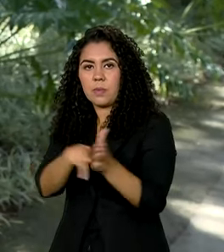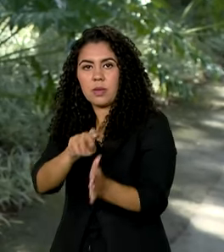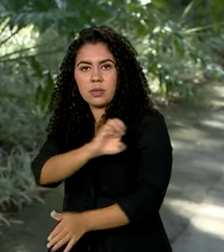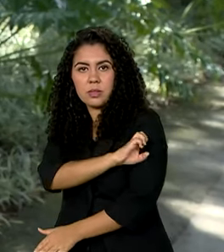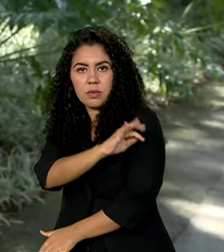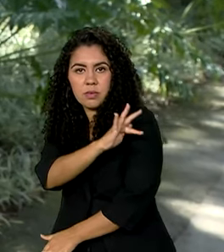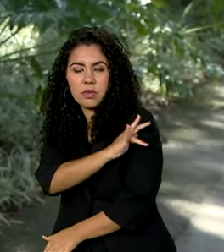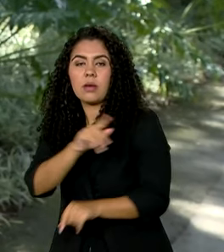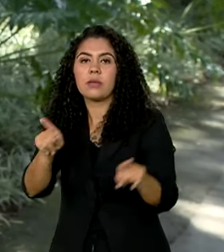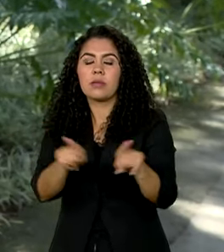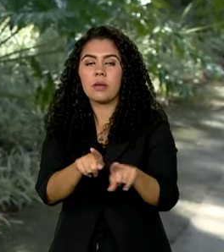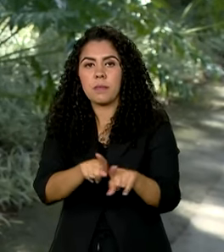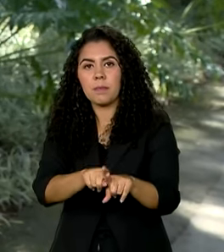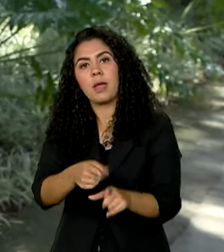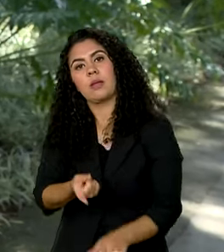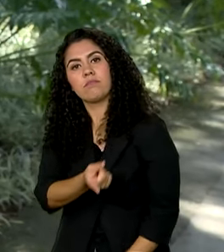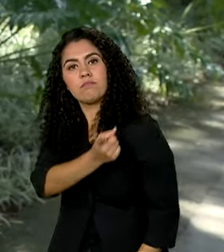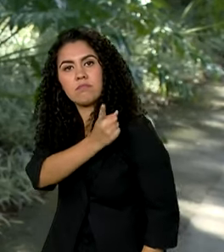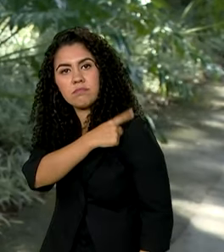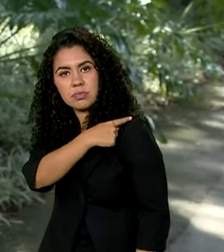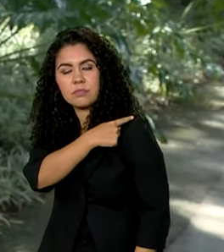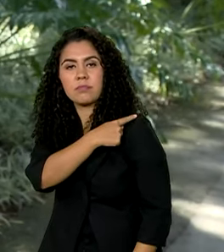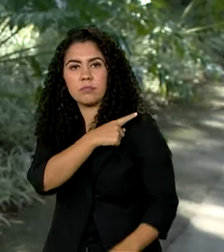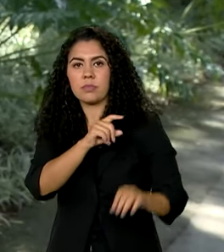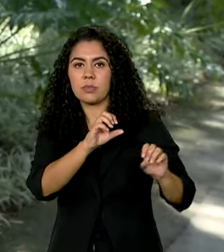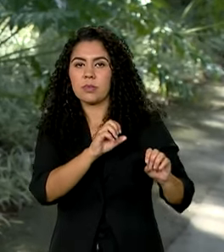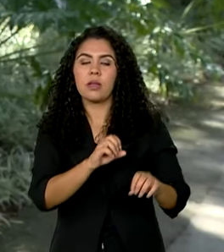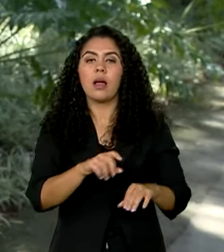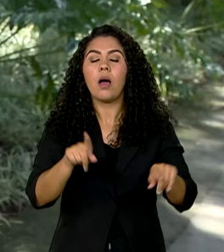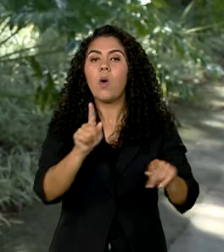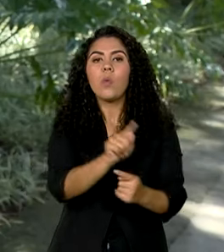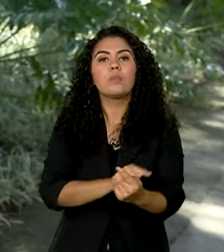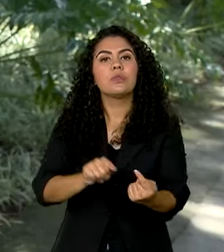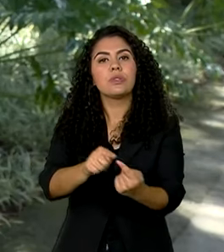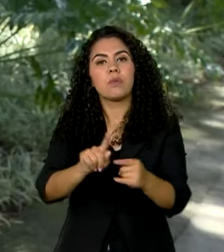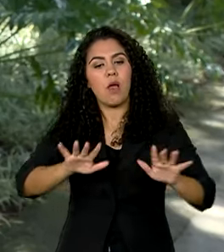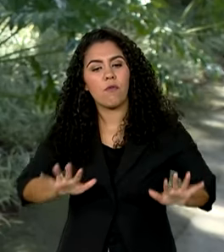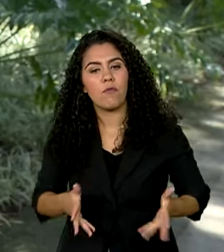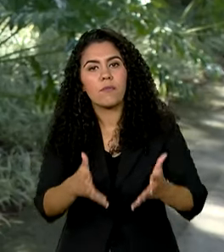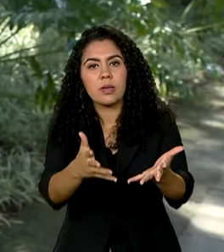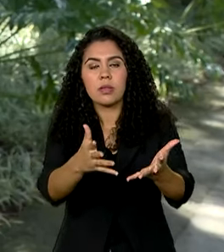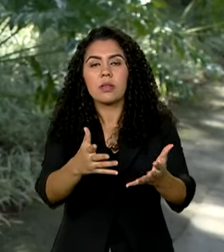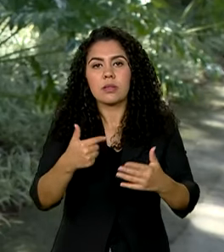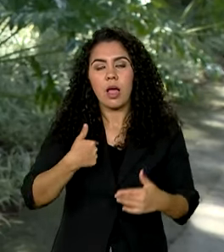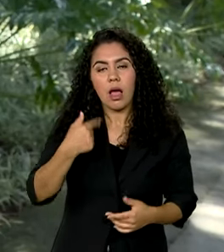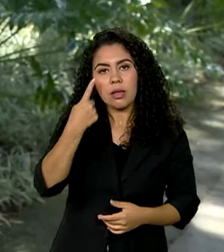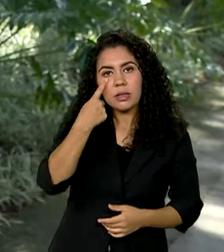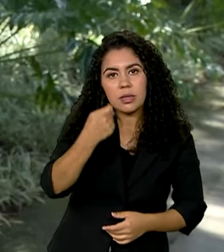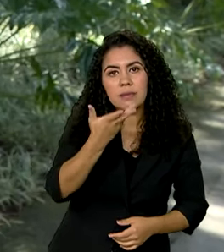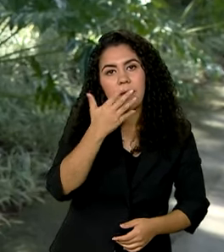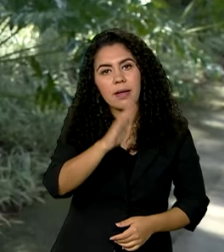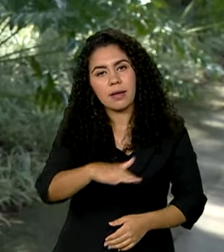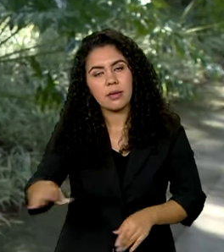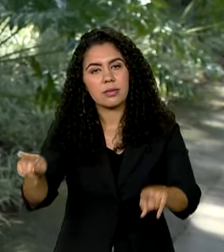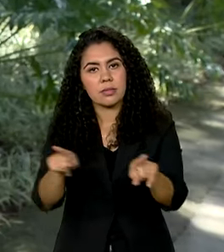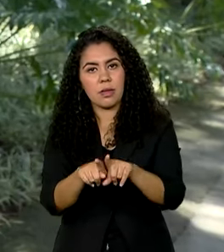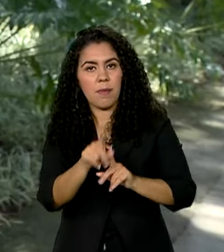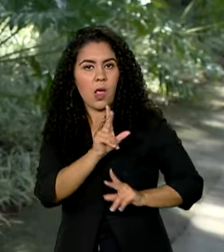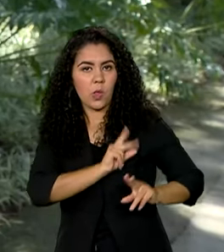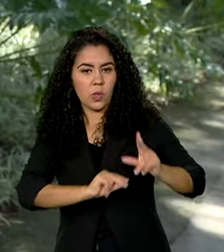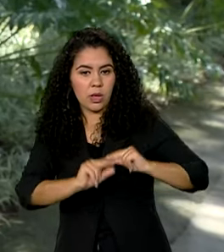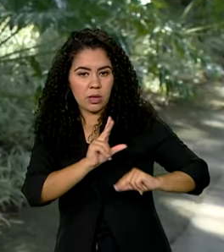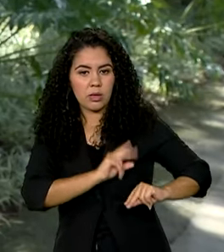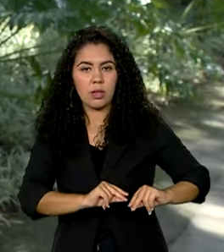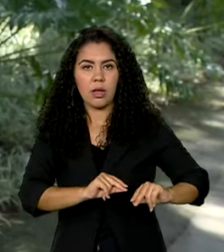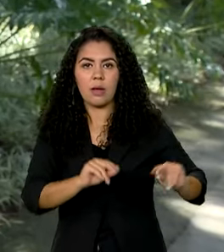também do primeiro ano do ensino médio. O objetivo é fomentar o interesse de crianças e adolescentes por